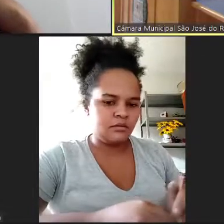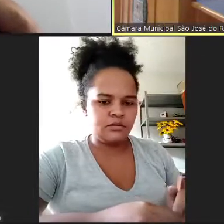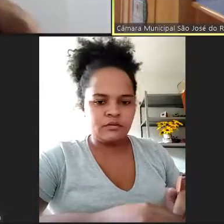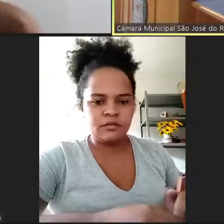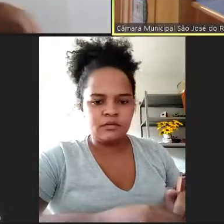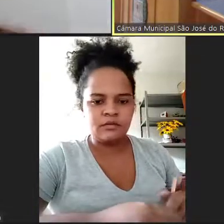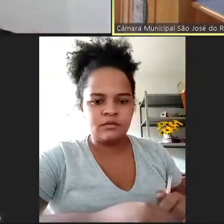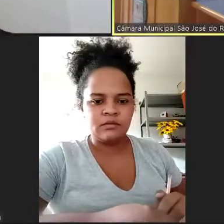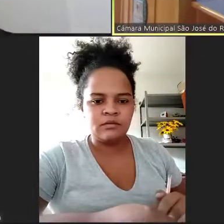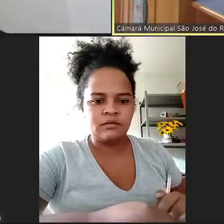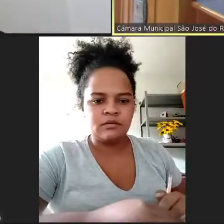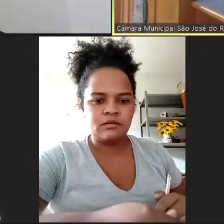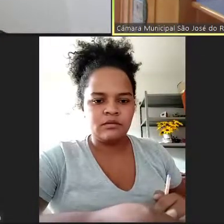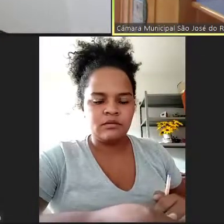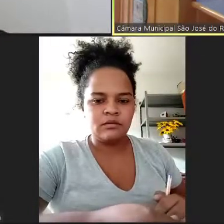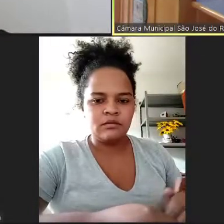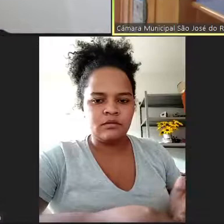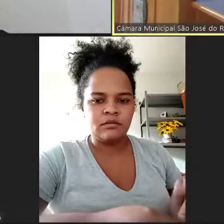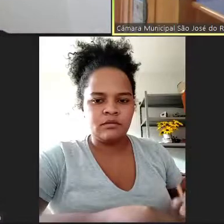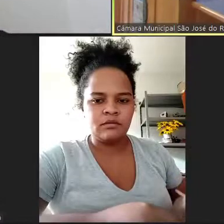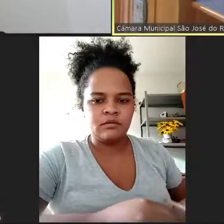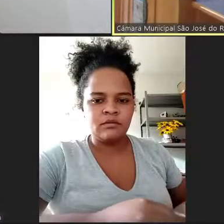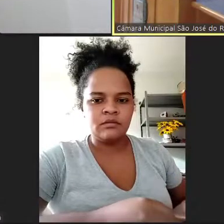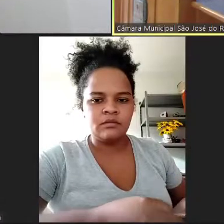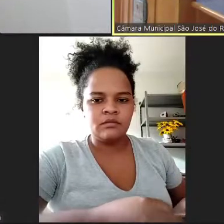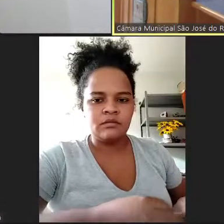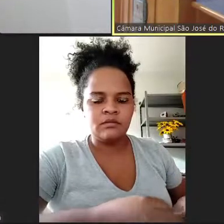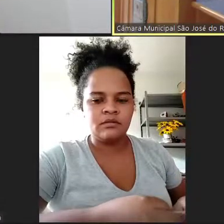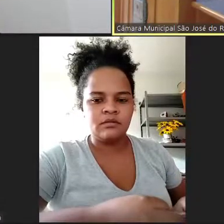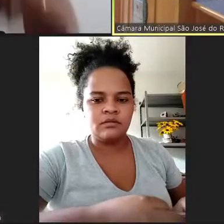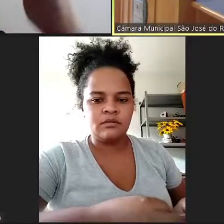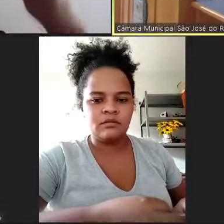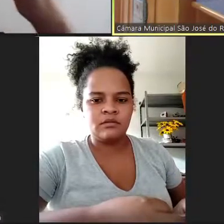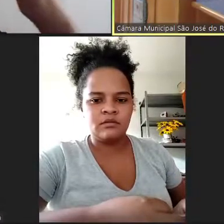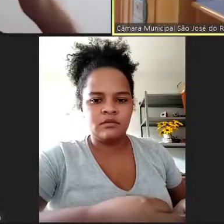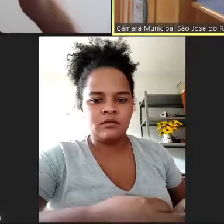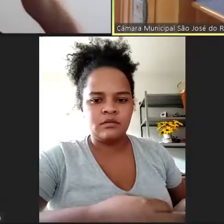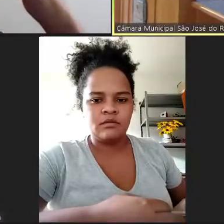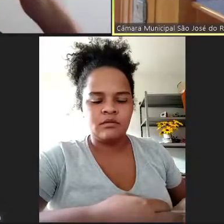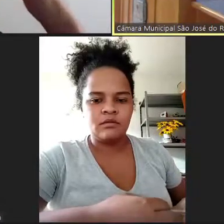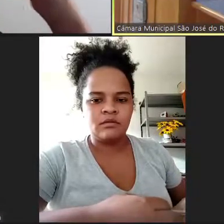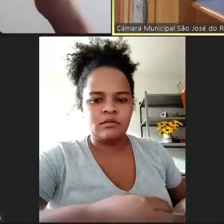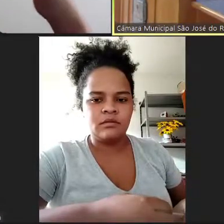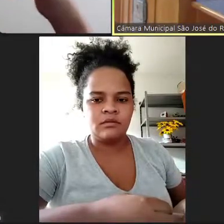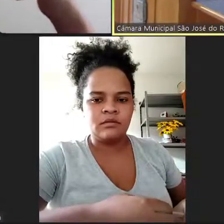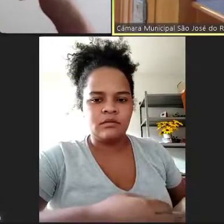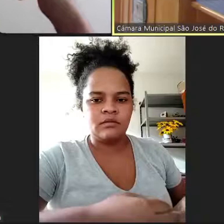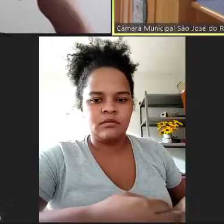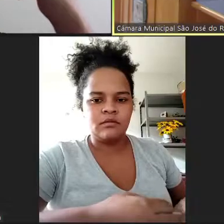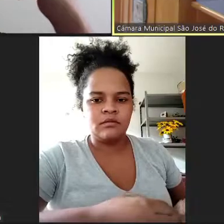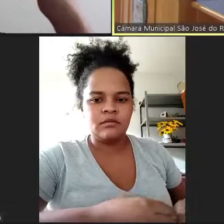moção de apoio da Câmara de Tupã ao projeto de lei número 119 de 2021, ofício número 79 de